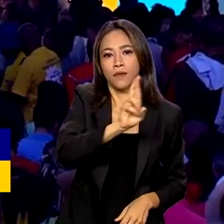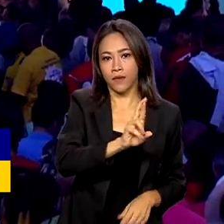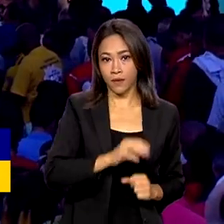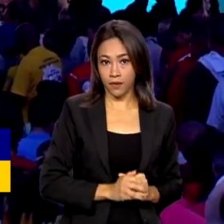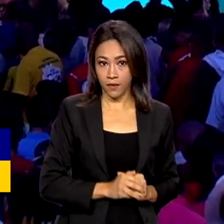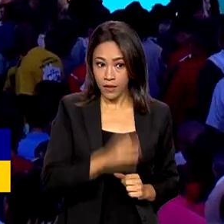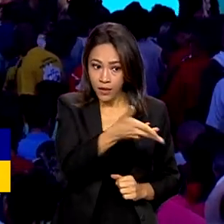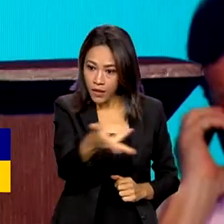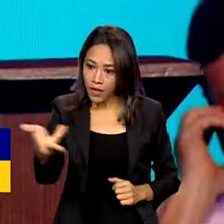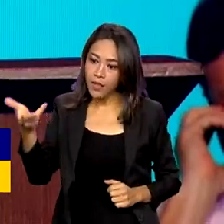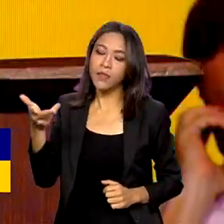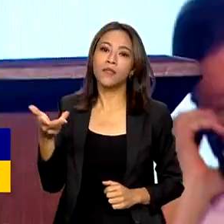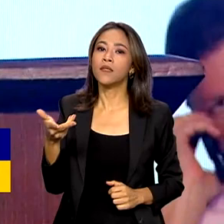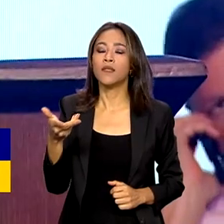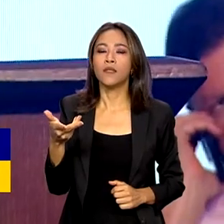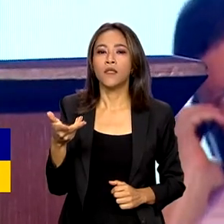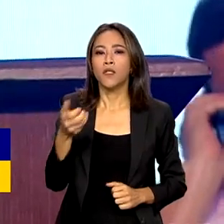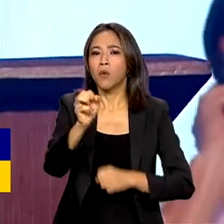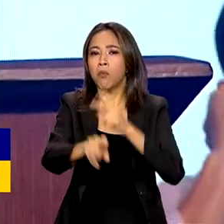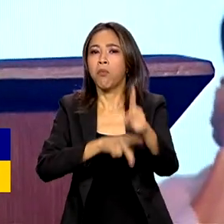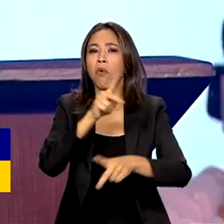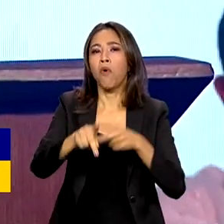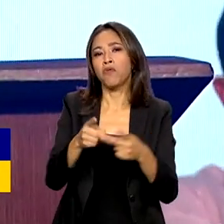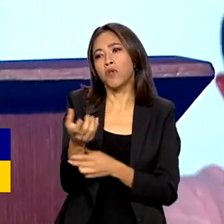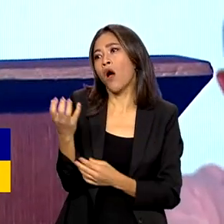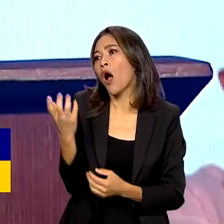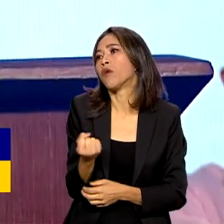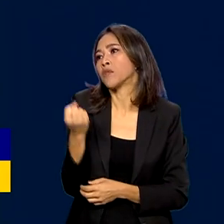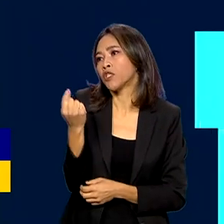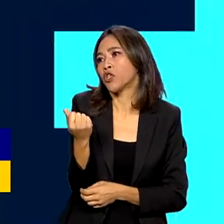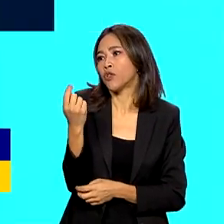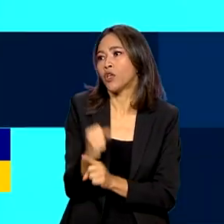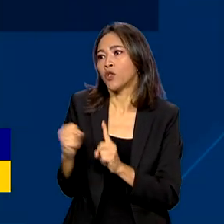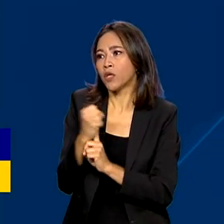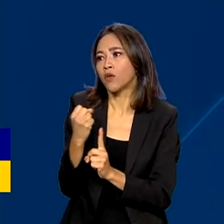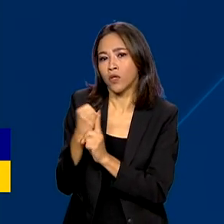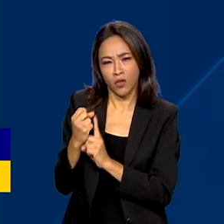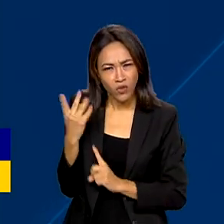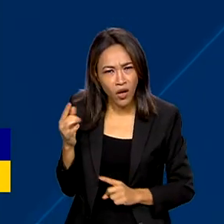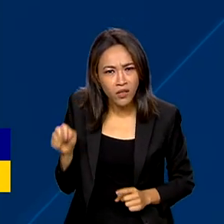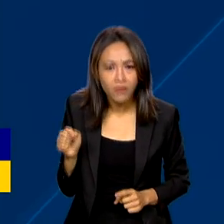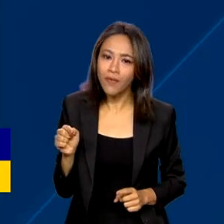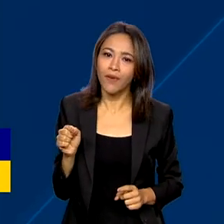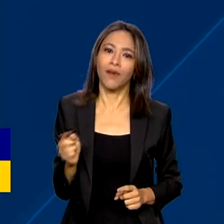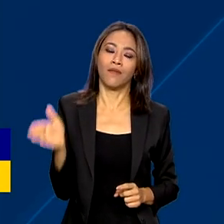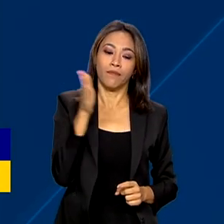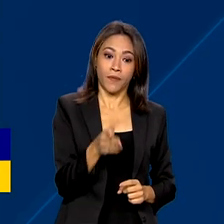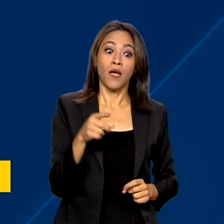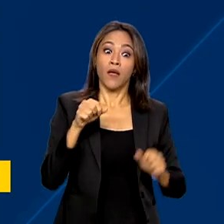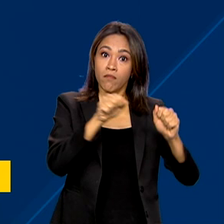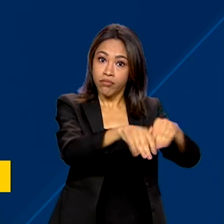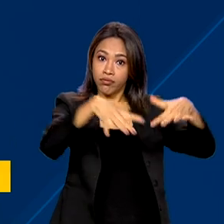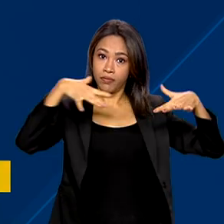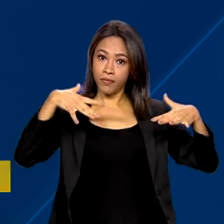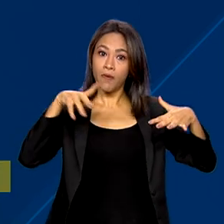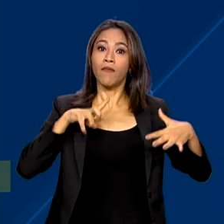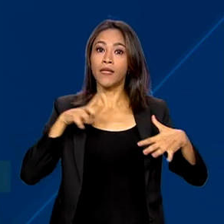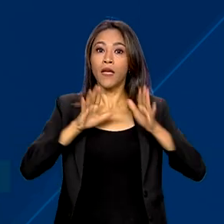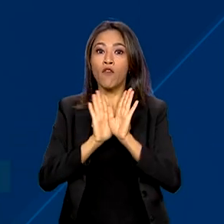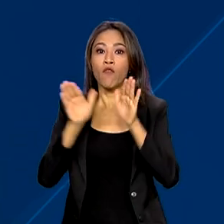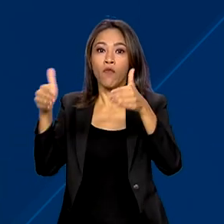eles não dependam hoje só de benefício social. Além das plenárias, também serão feitos fóruns